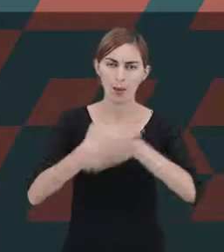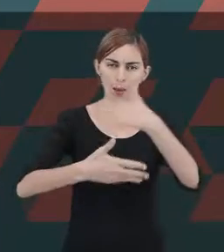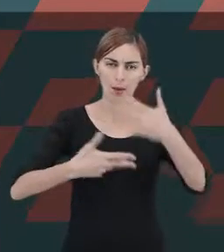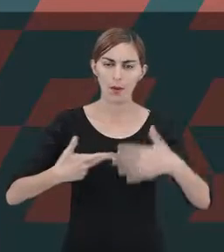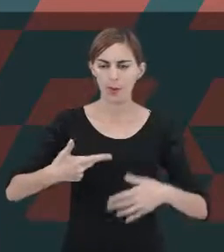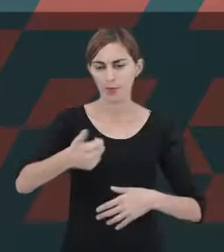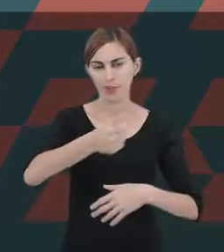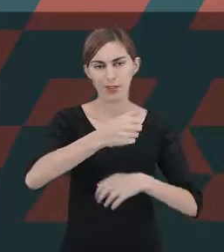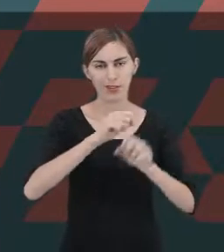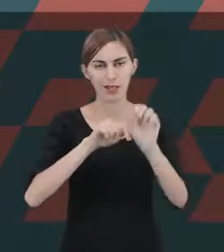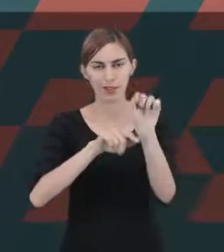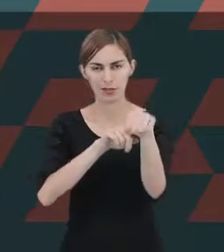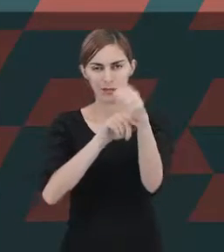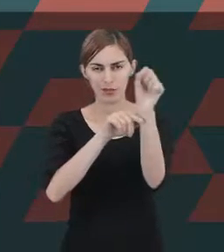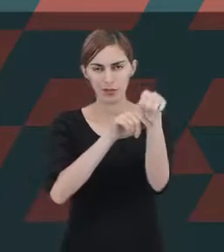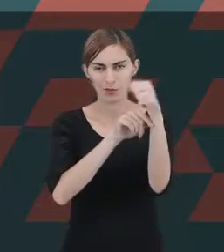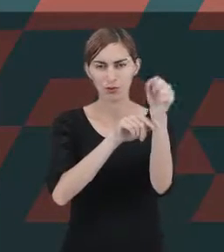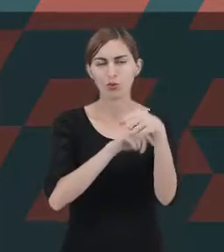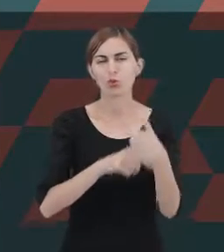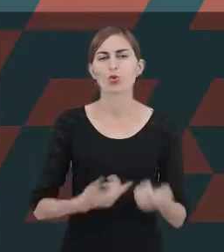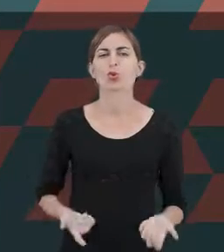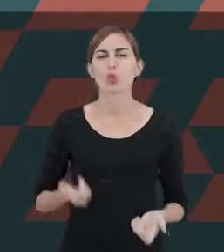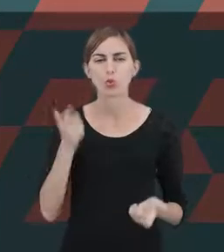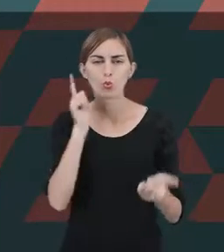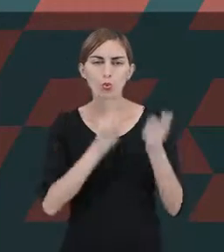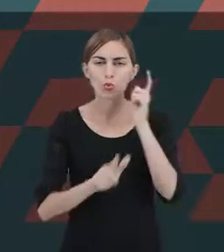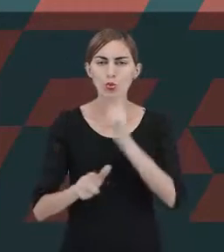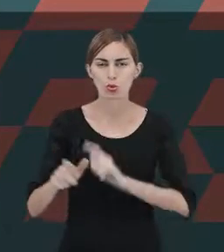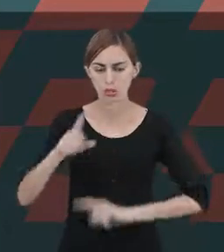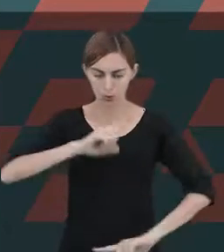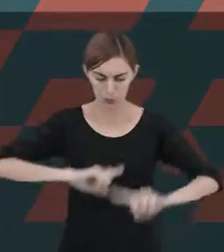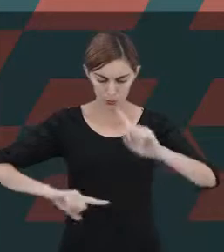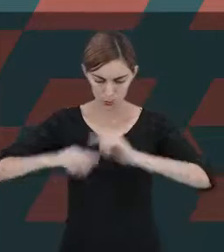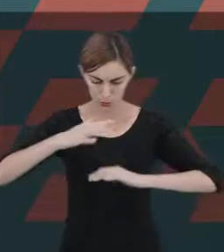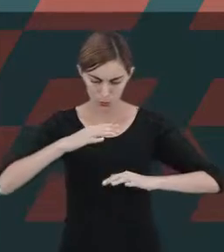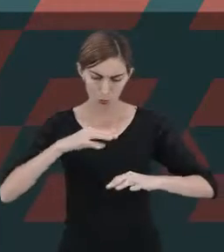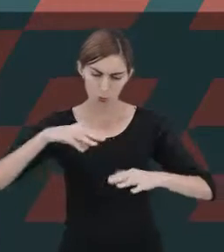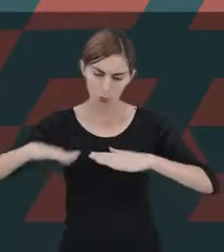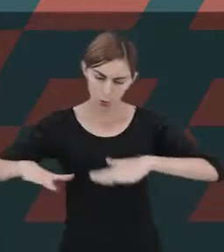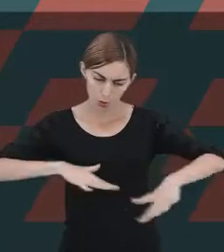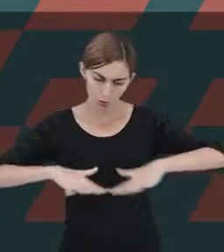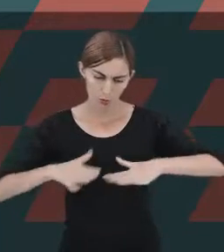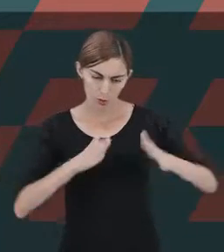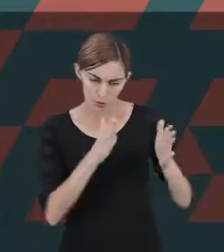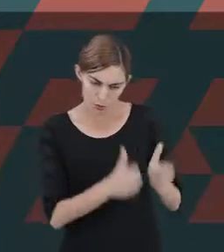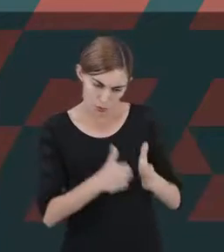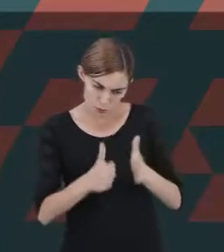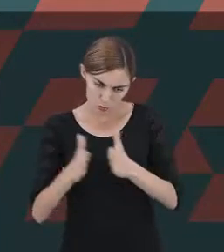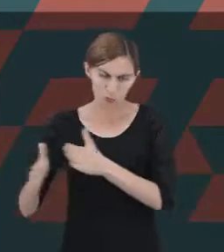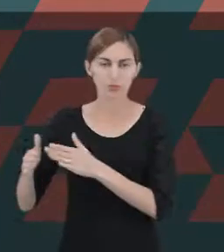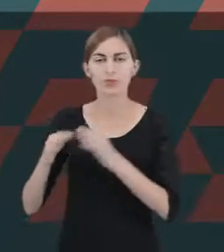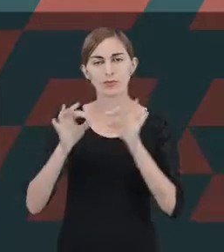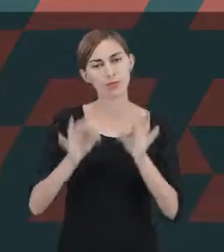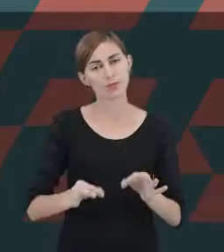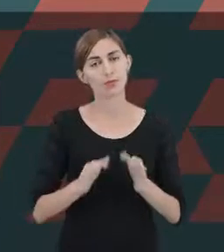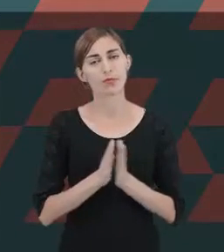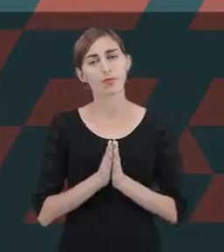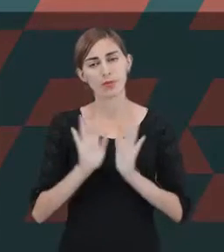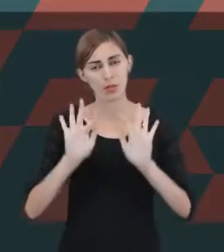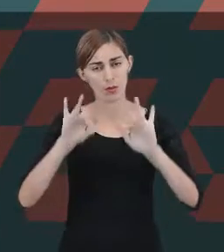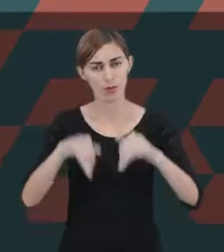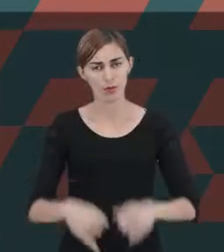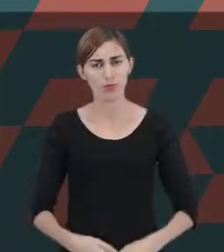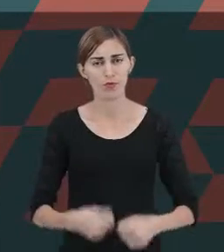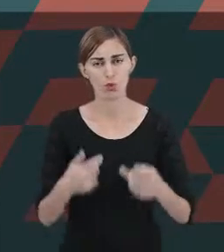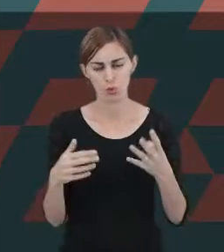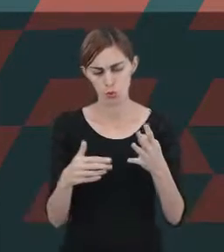ou seja, consegue administrar os seus movimentos de forma coordenada. por fim, o